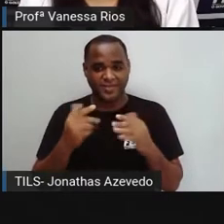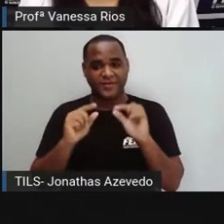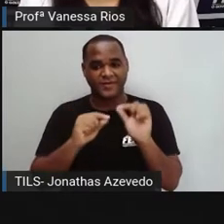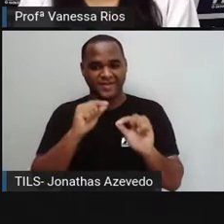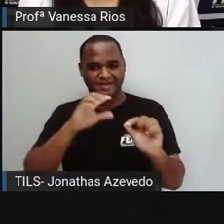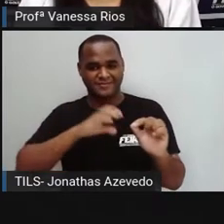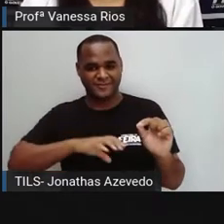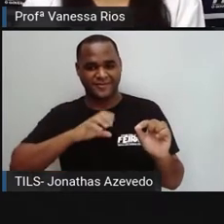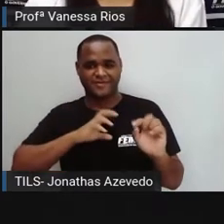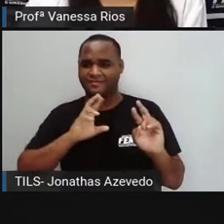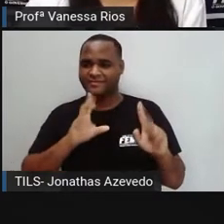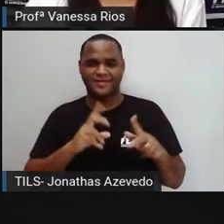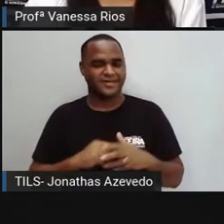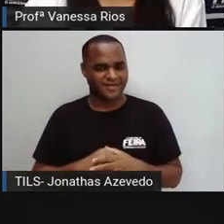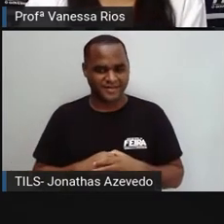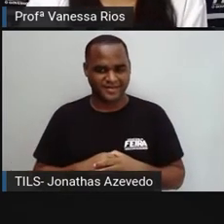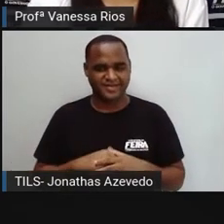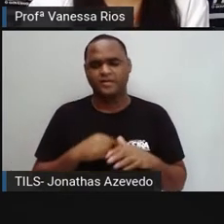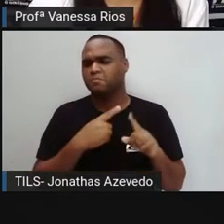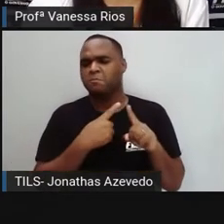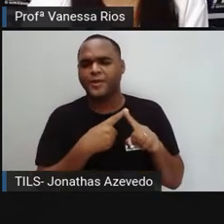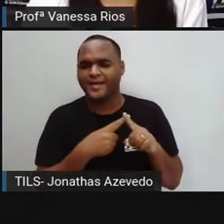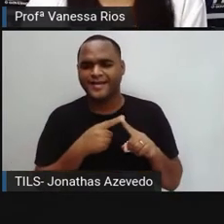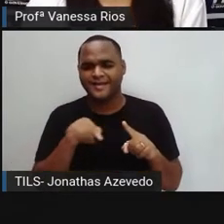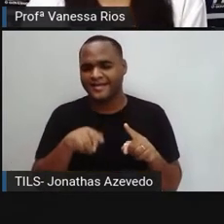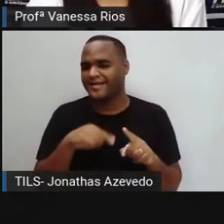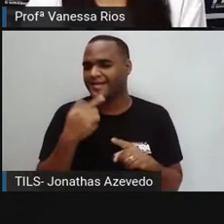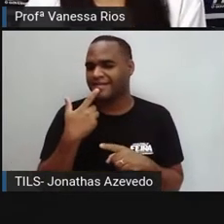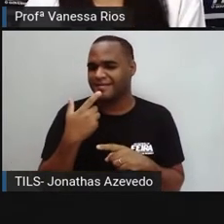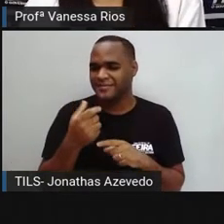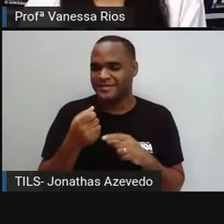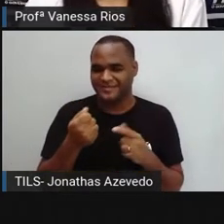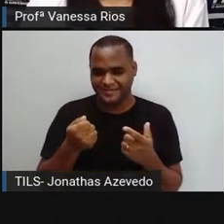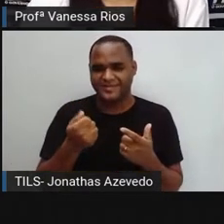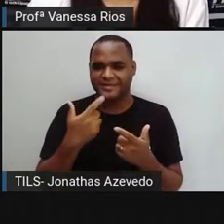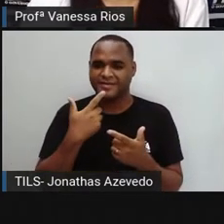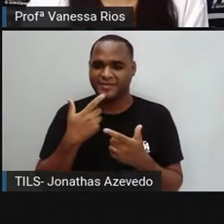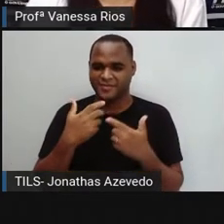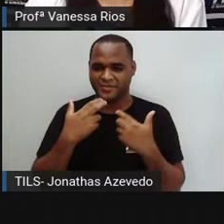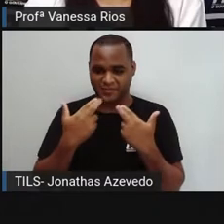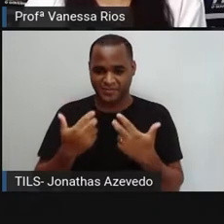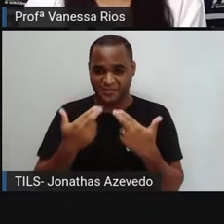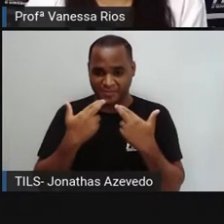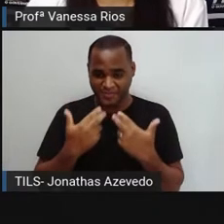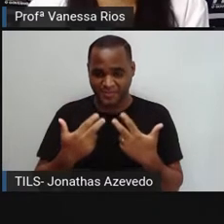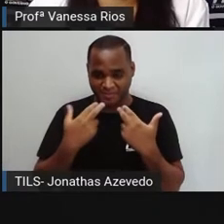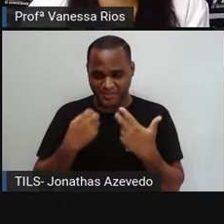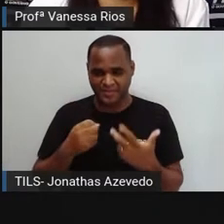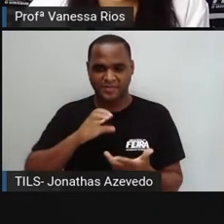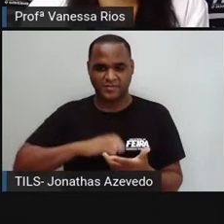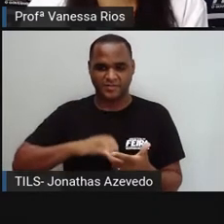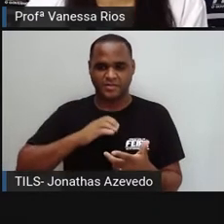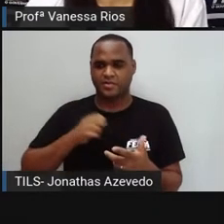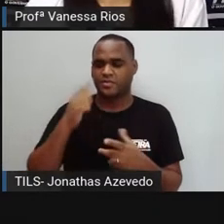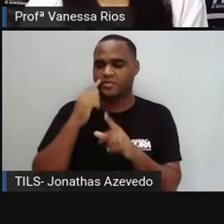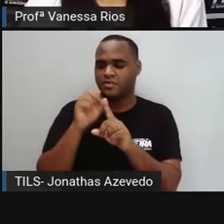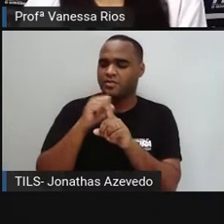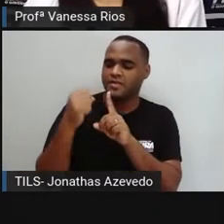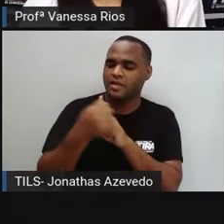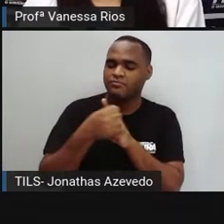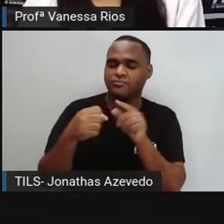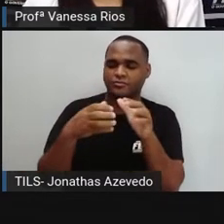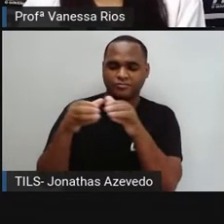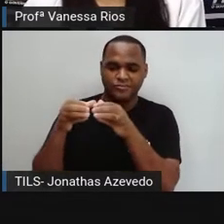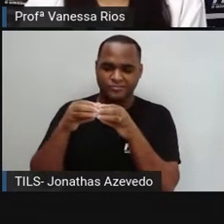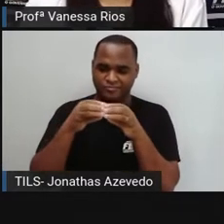Portugal. Porque aqui a língua portuguesa já sofreu influência de outros grupos sociais, mas a gente